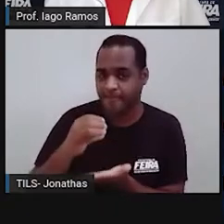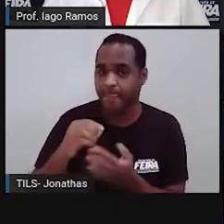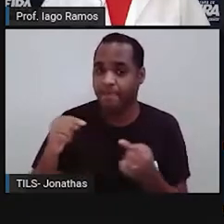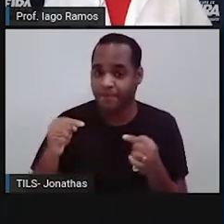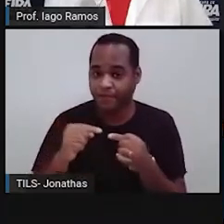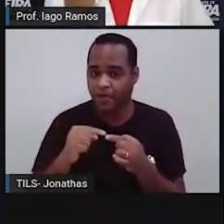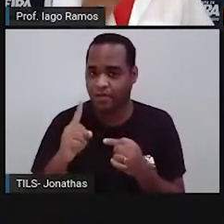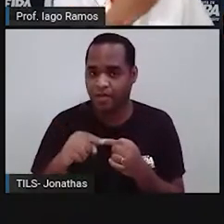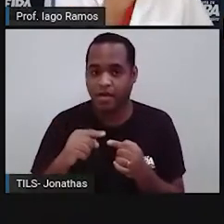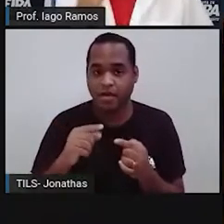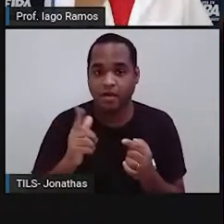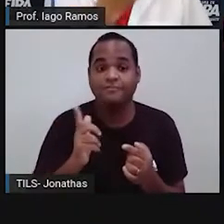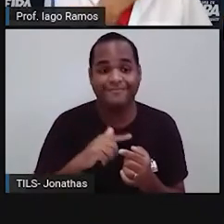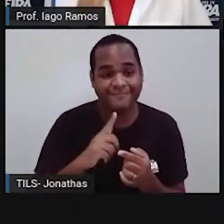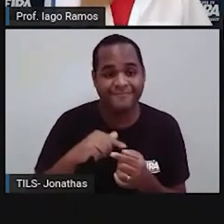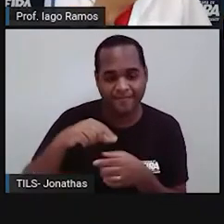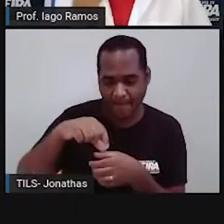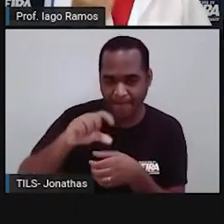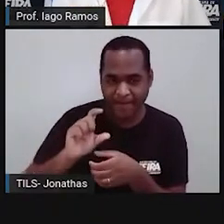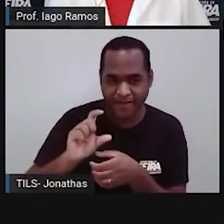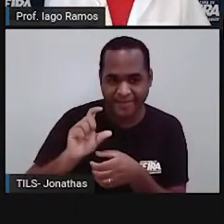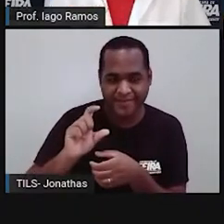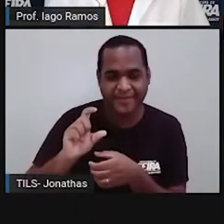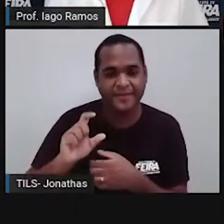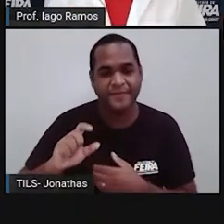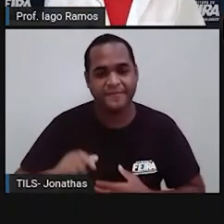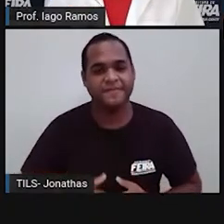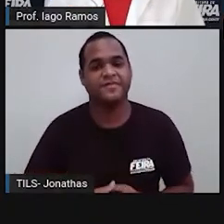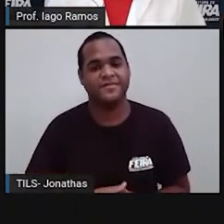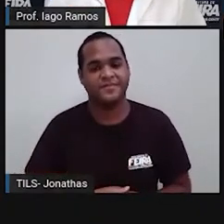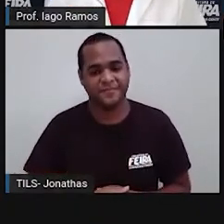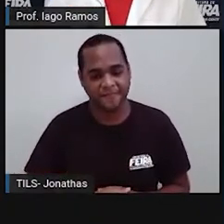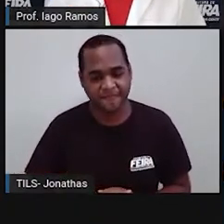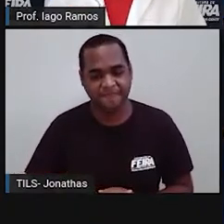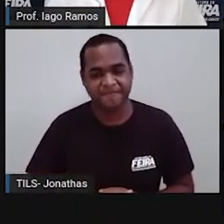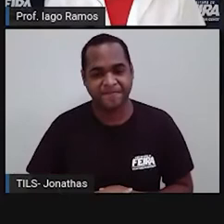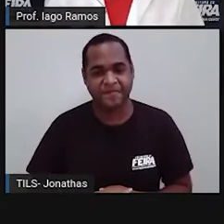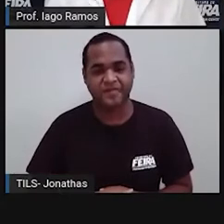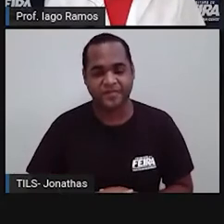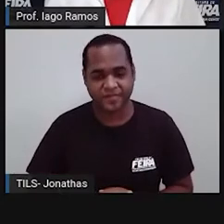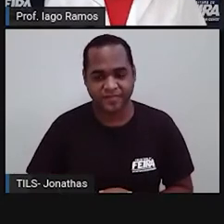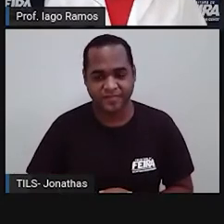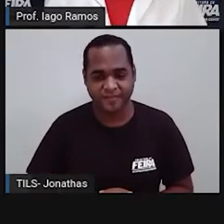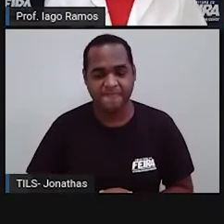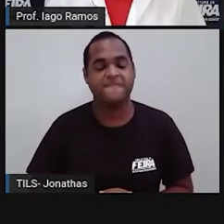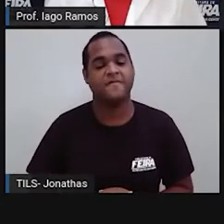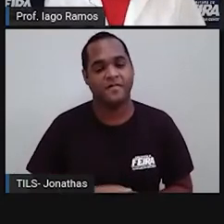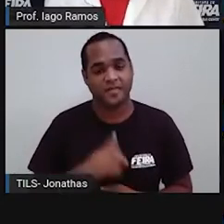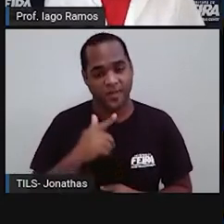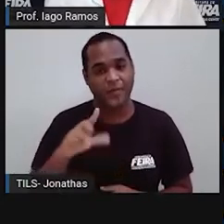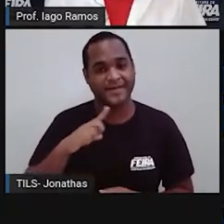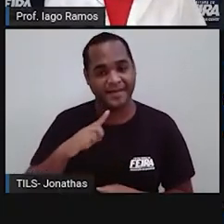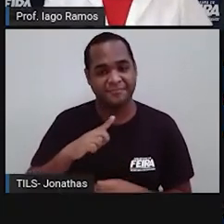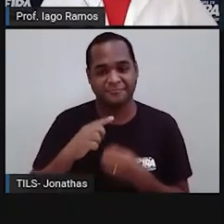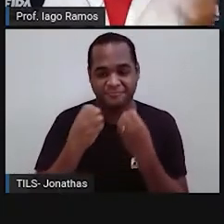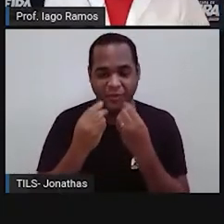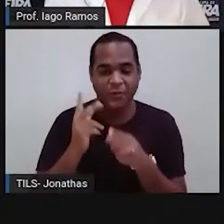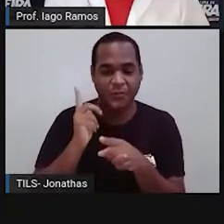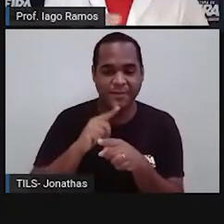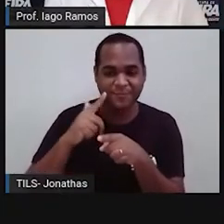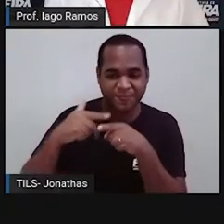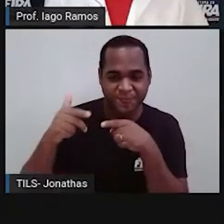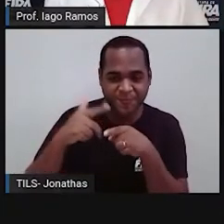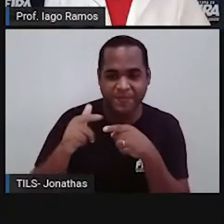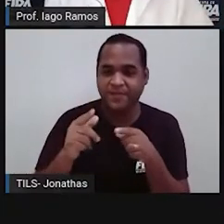lata de refrigerante, ó. A latinha de refrigerante parece um cilindro, né? Opa! Vencemos mais uma fase. Vamos